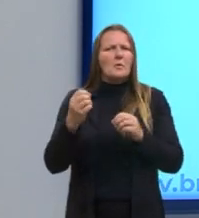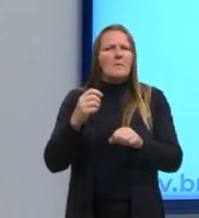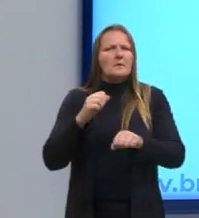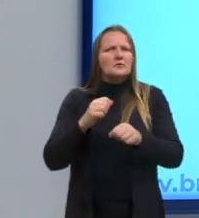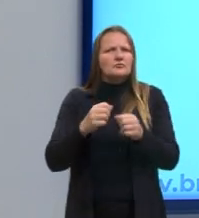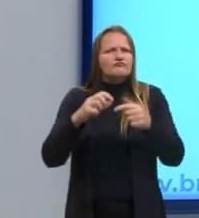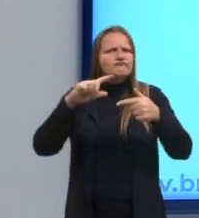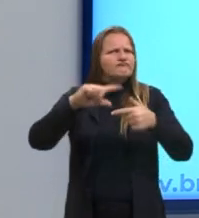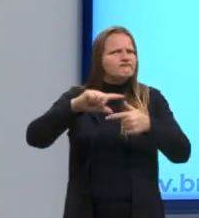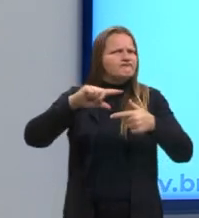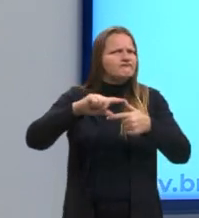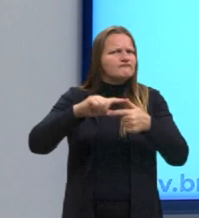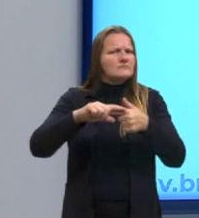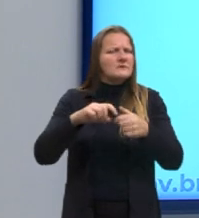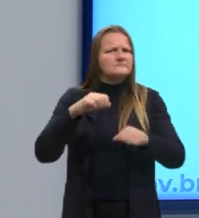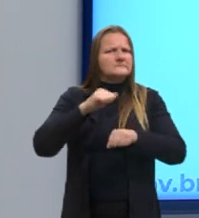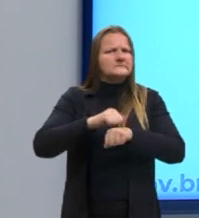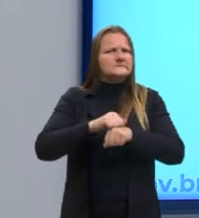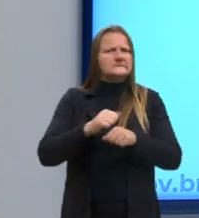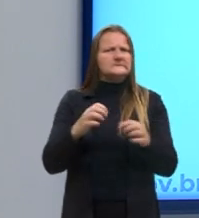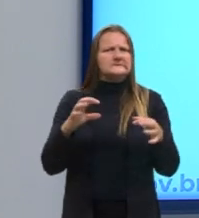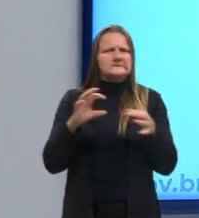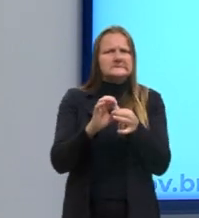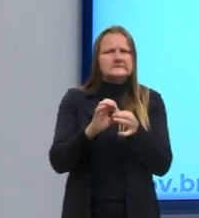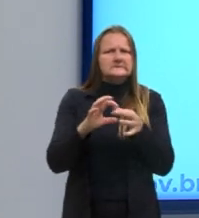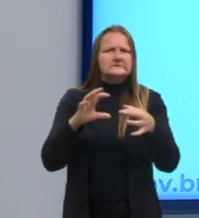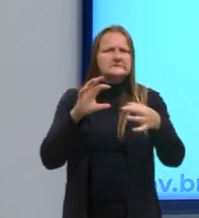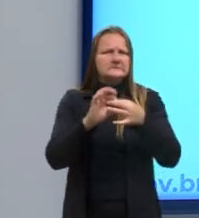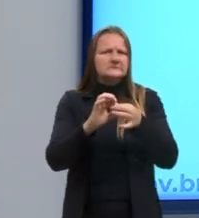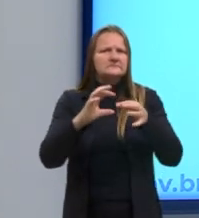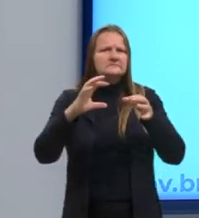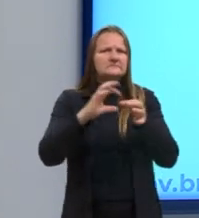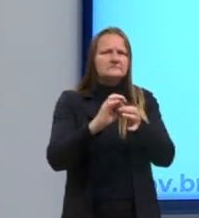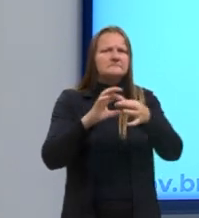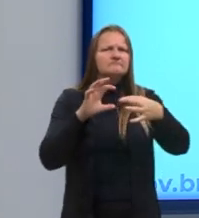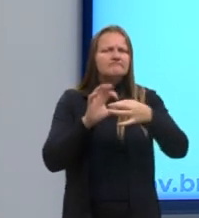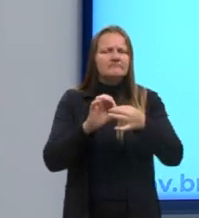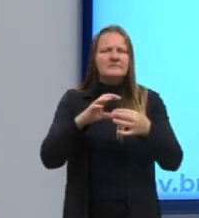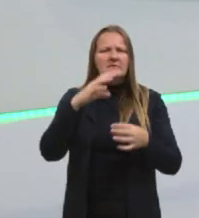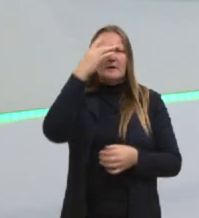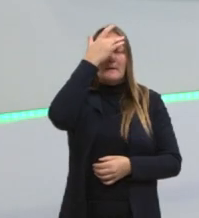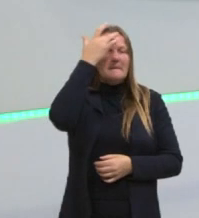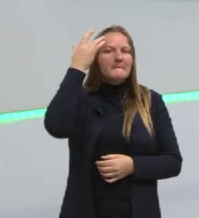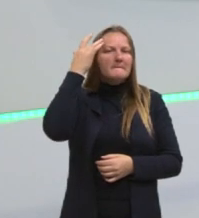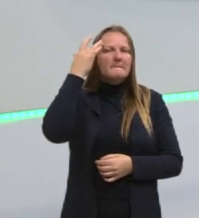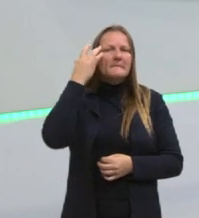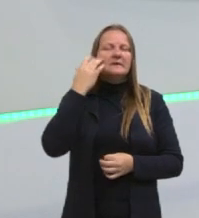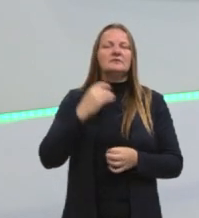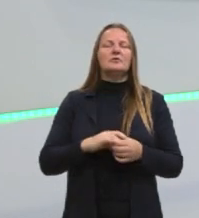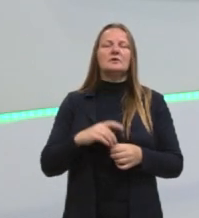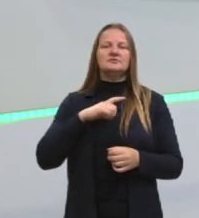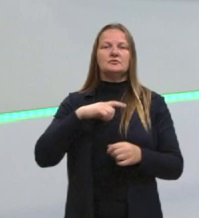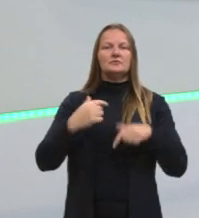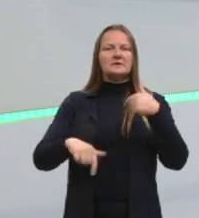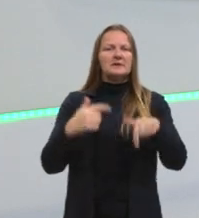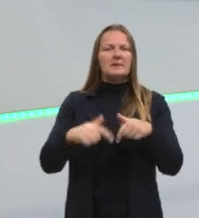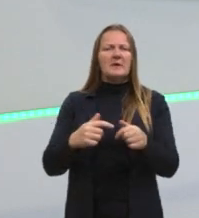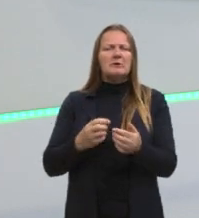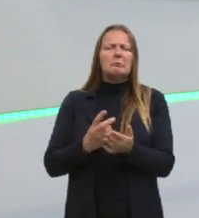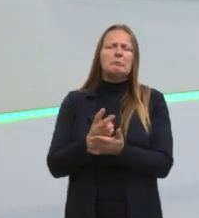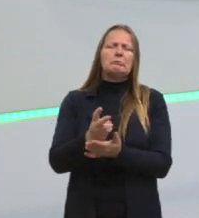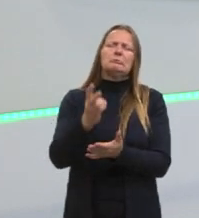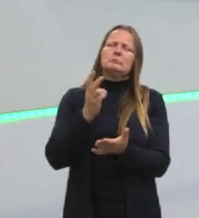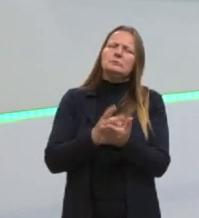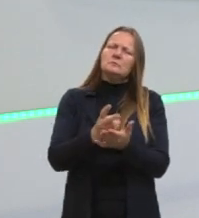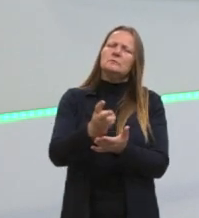que as relações são sólidas. Por exemplo, as pessoas tinham um emprego praticamente a vida toda.